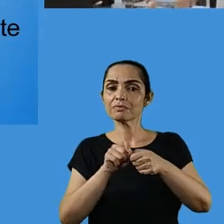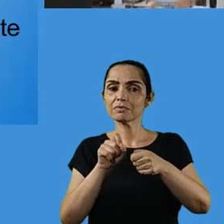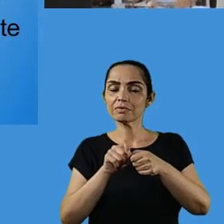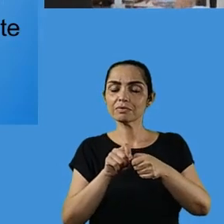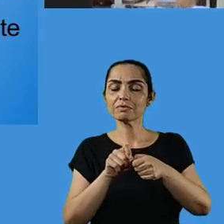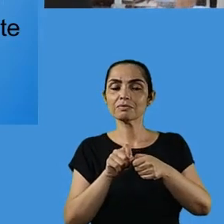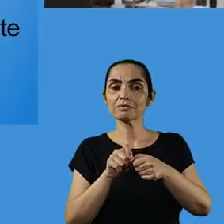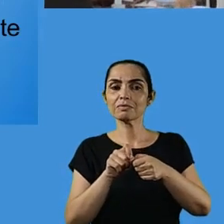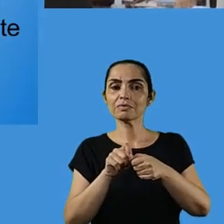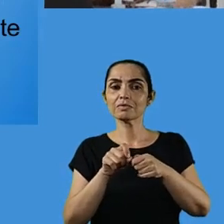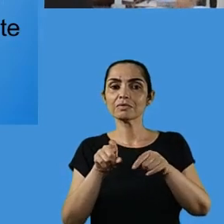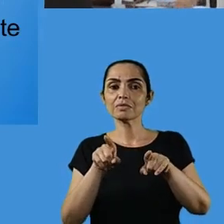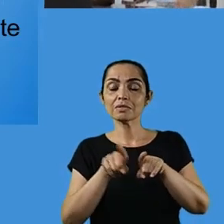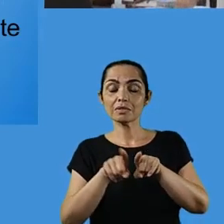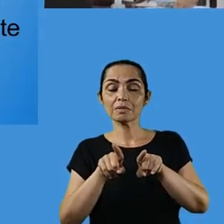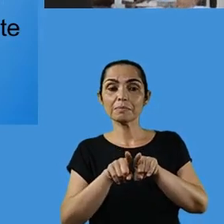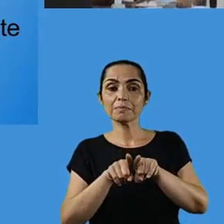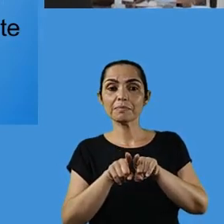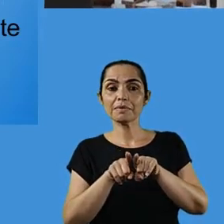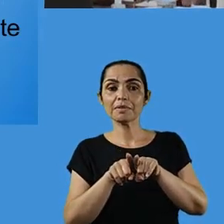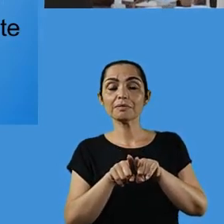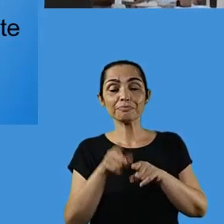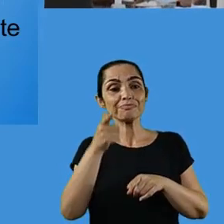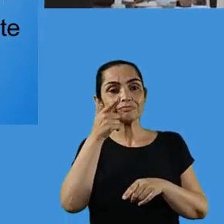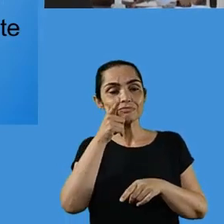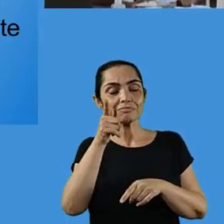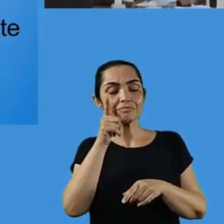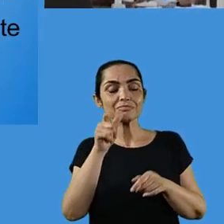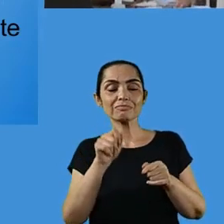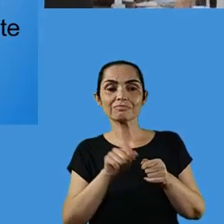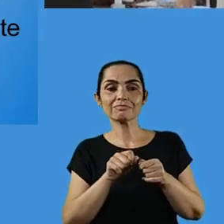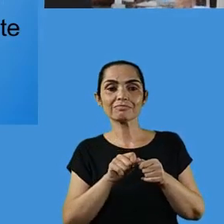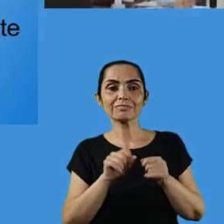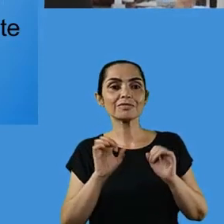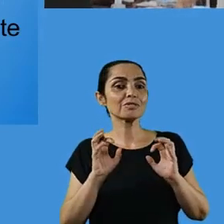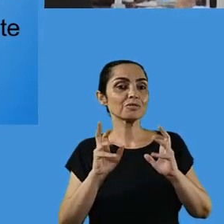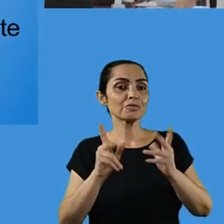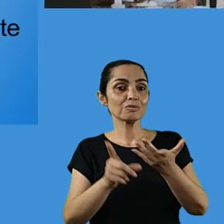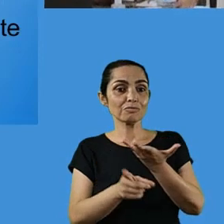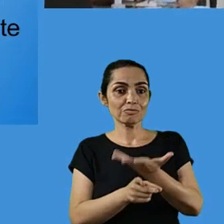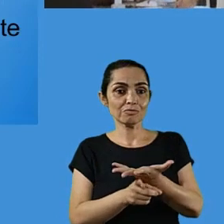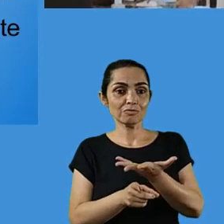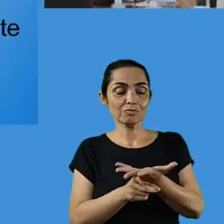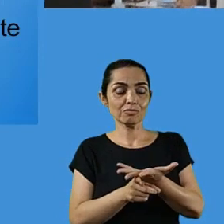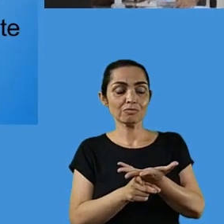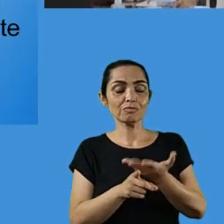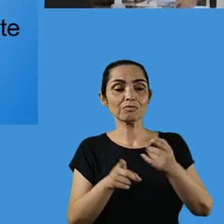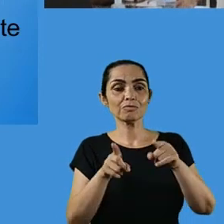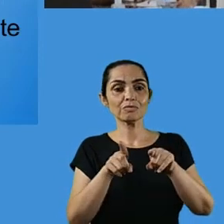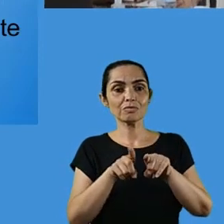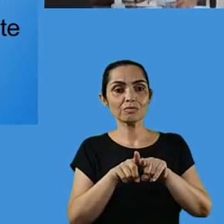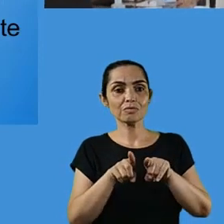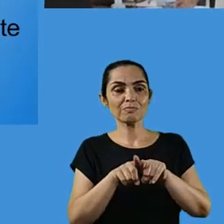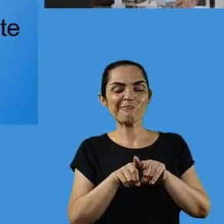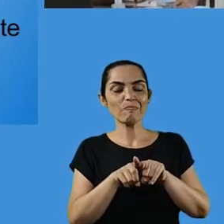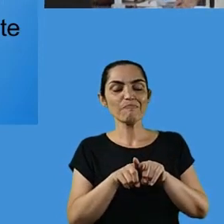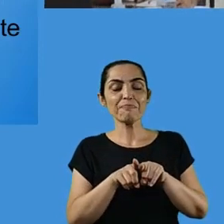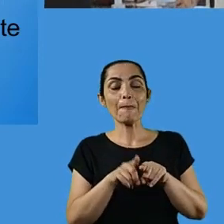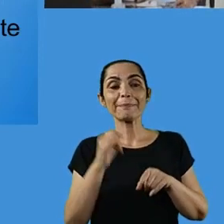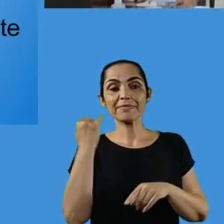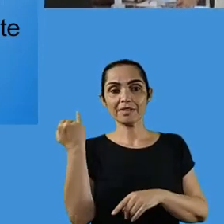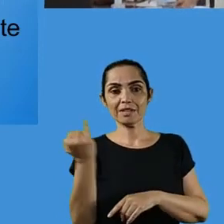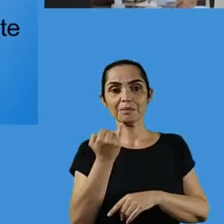continuar durante essa conversa, essa roda de conversa o tempo todo, porque o planejamento ele é importante para que a gente prever, para a gente prever algumas